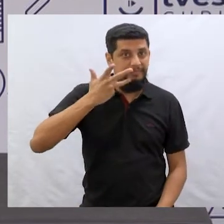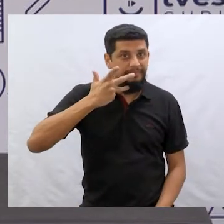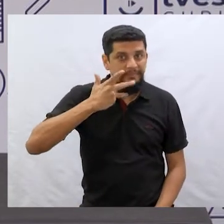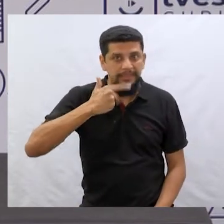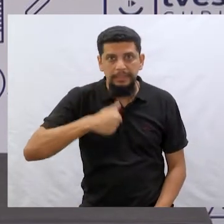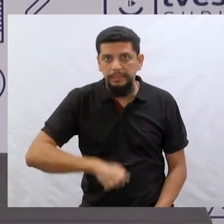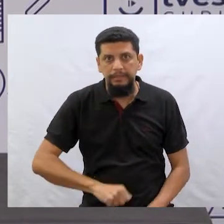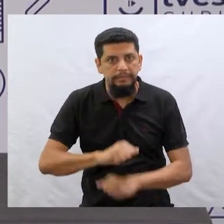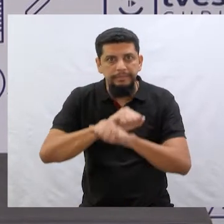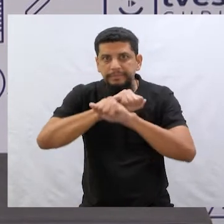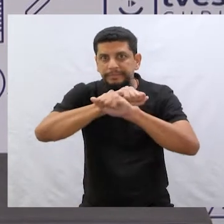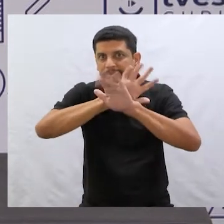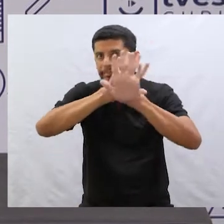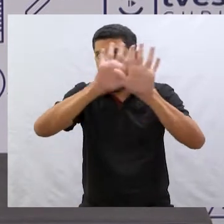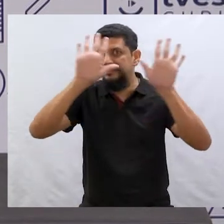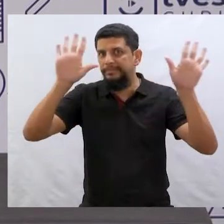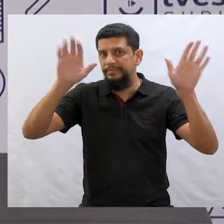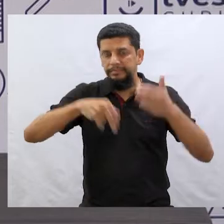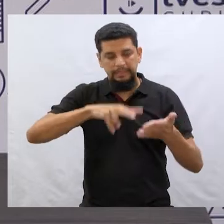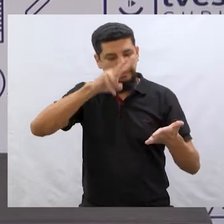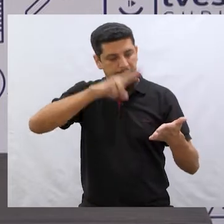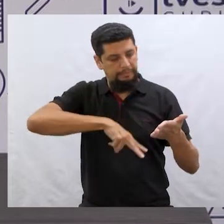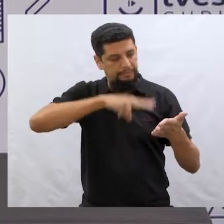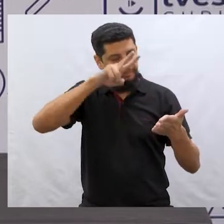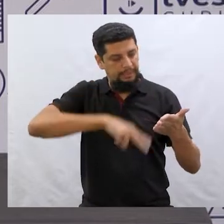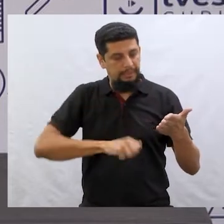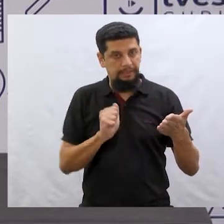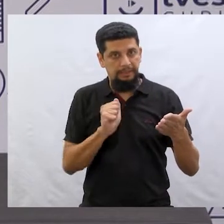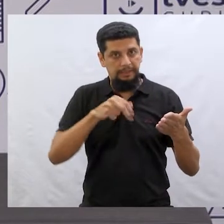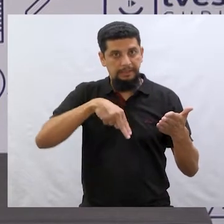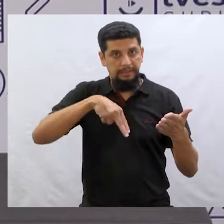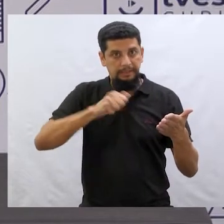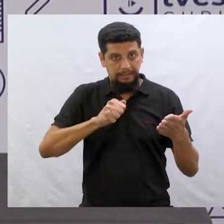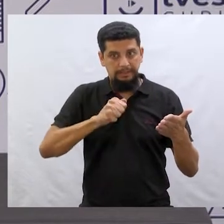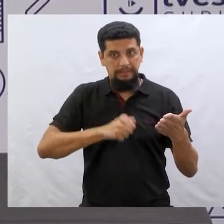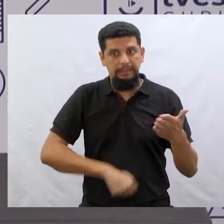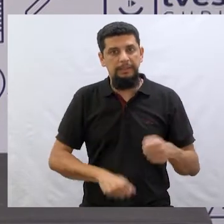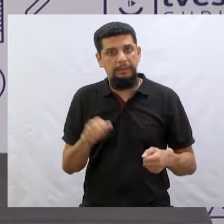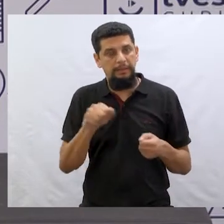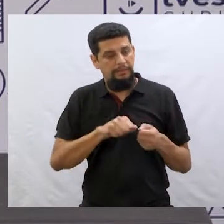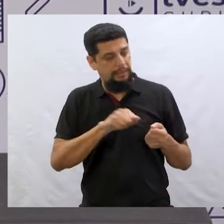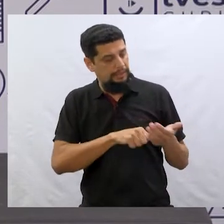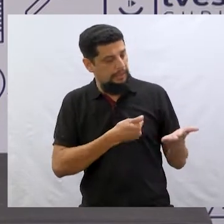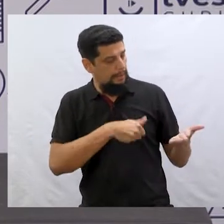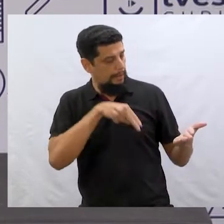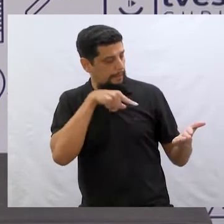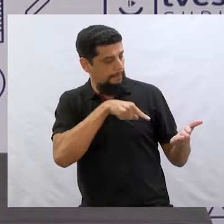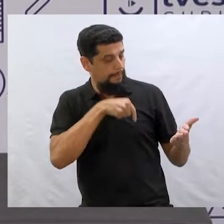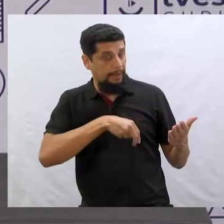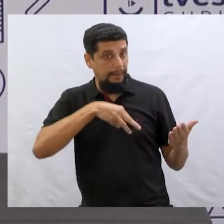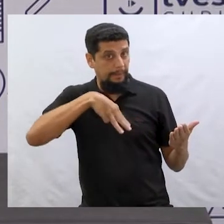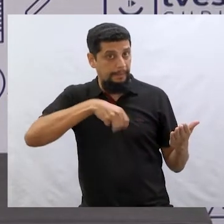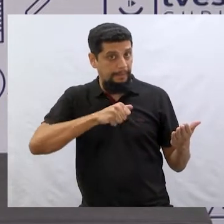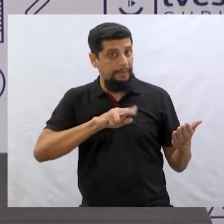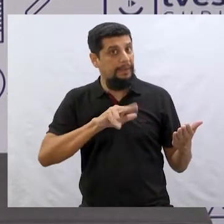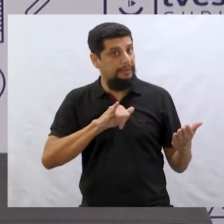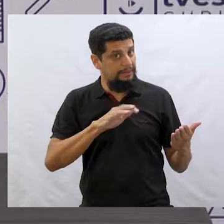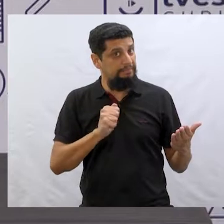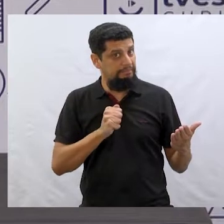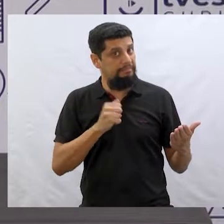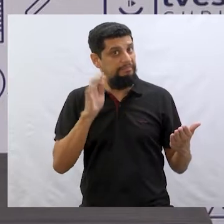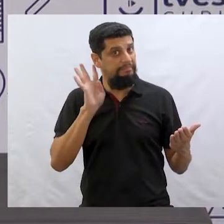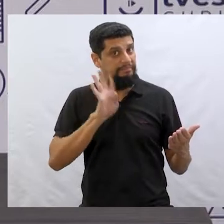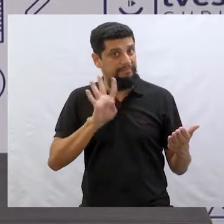ficou nítido na leitura que a Ana Luísa está fazendo para Maria Paula. Muito